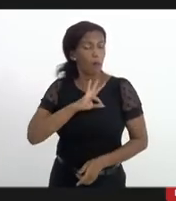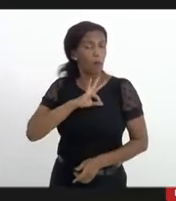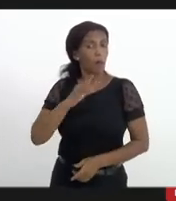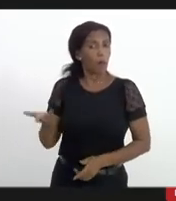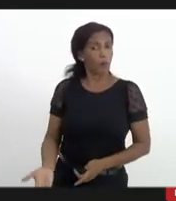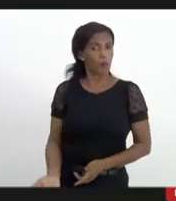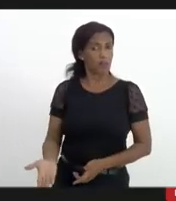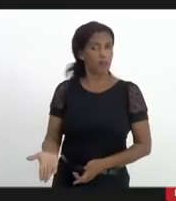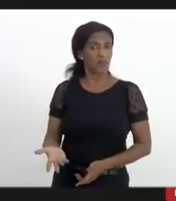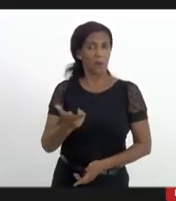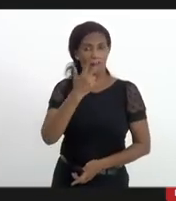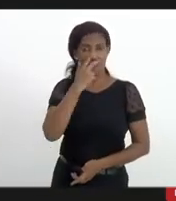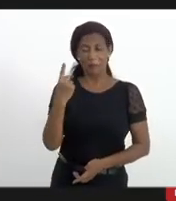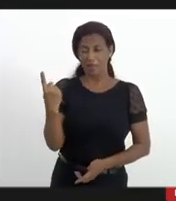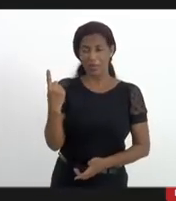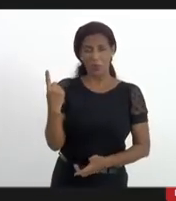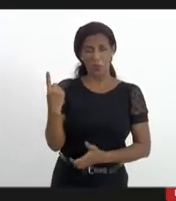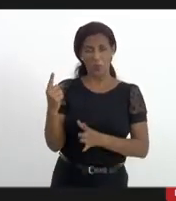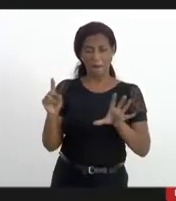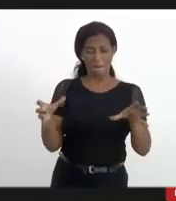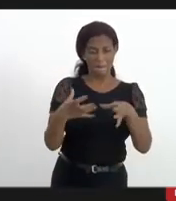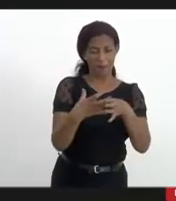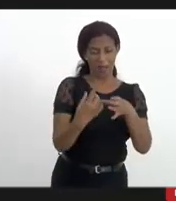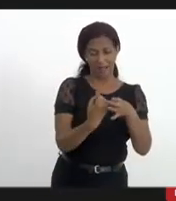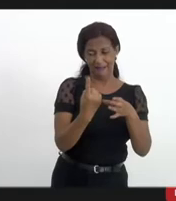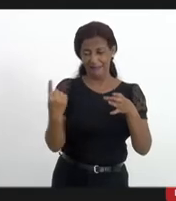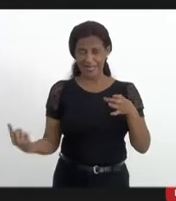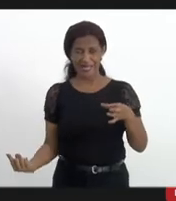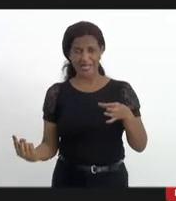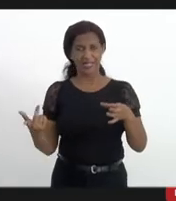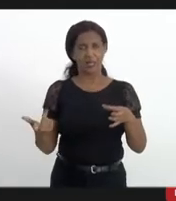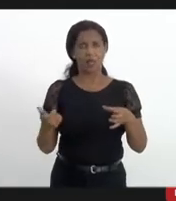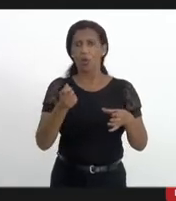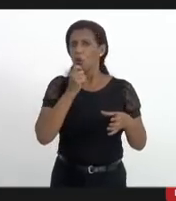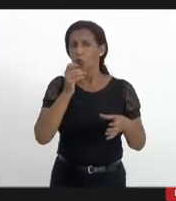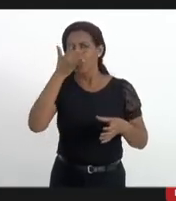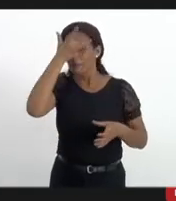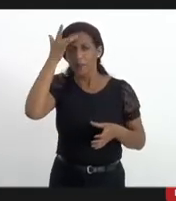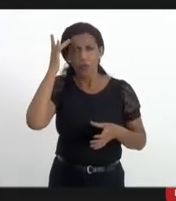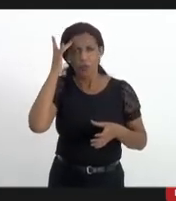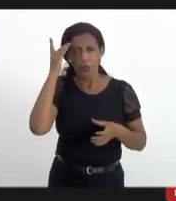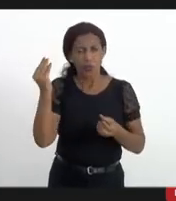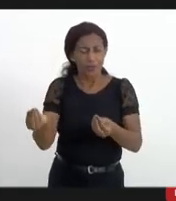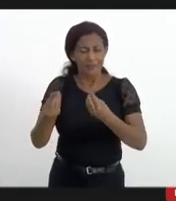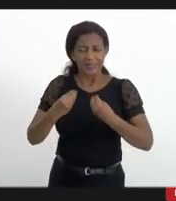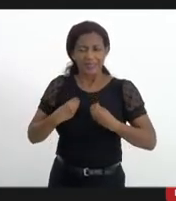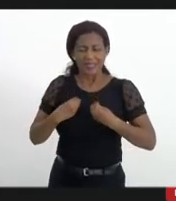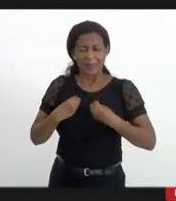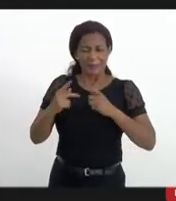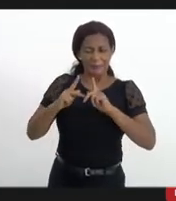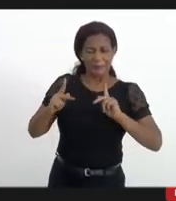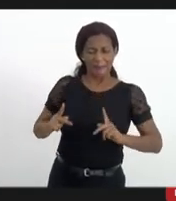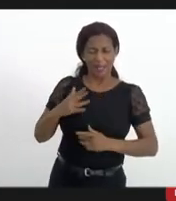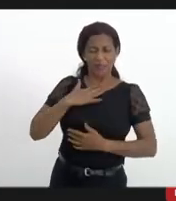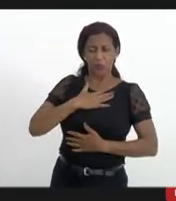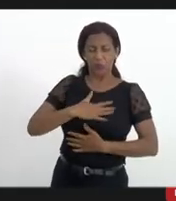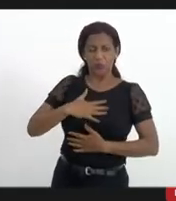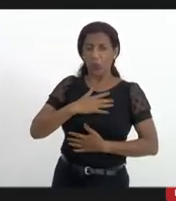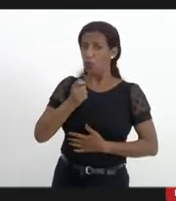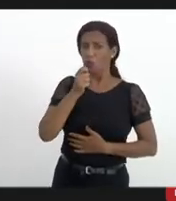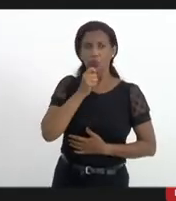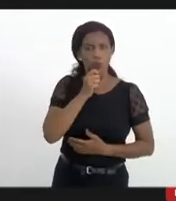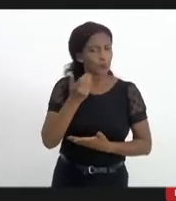dizer perder a parte da corporação. Não tem pessoa nesse mundo que seja capaz de nos confortar com a perda desse policial.